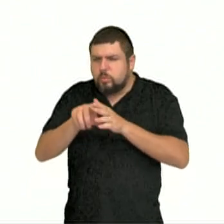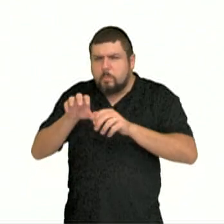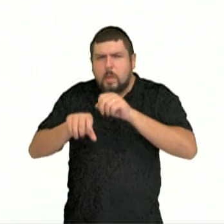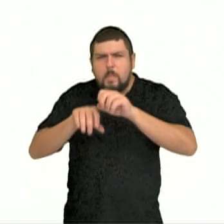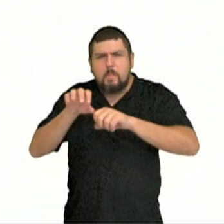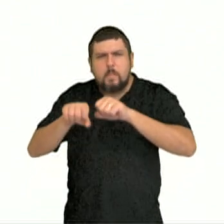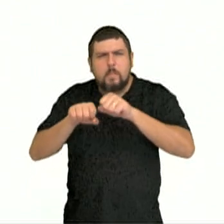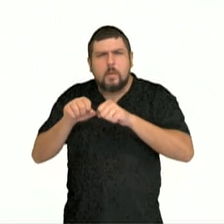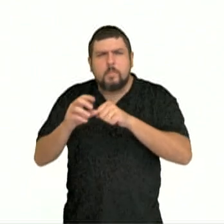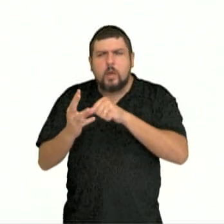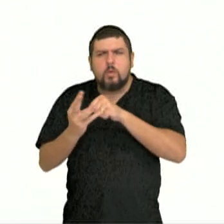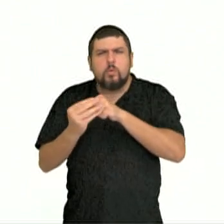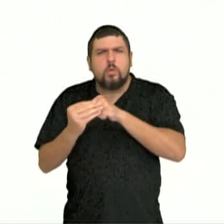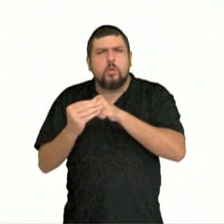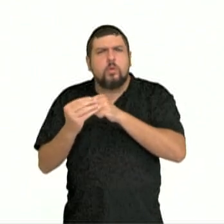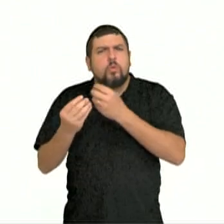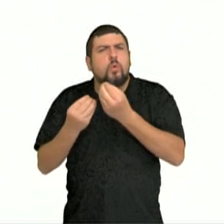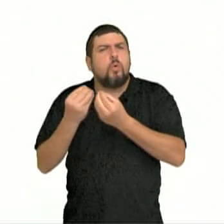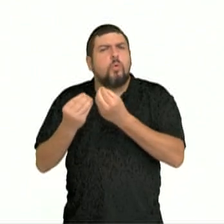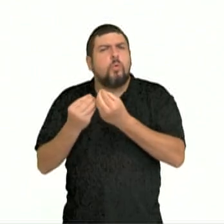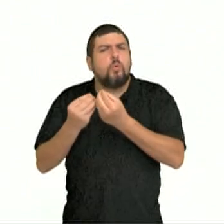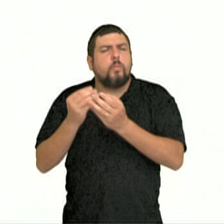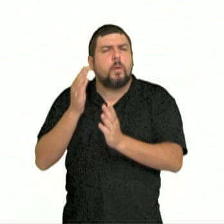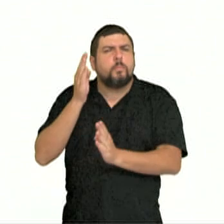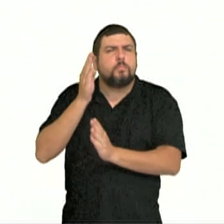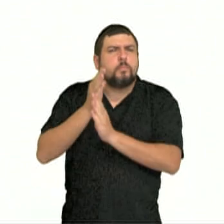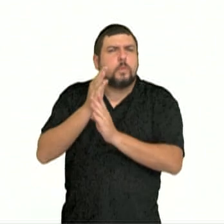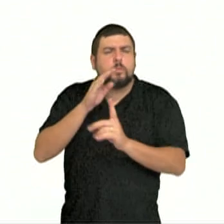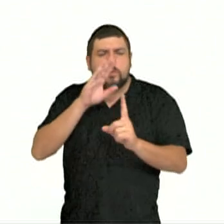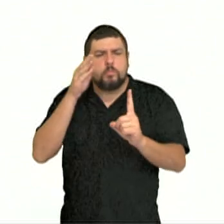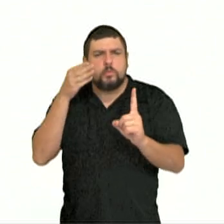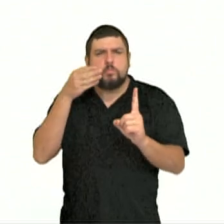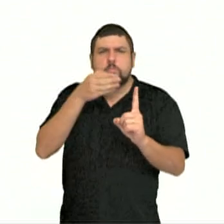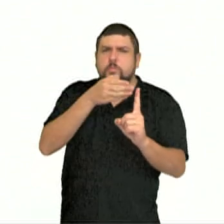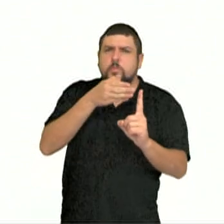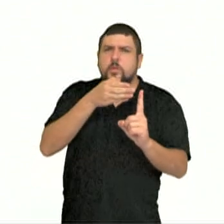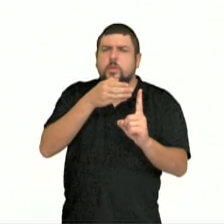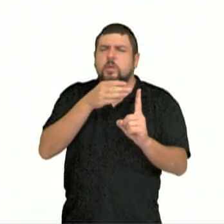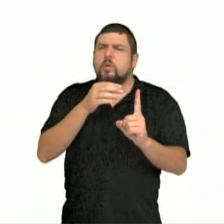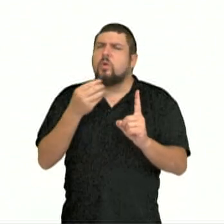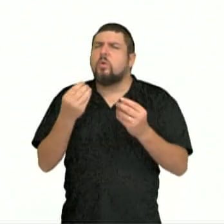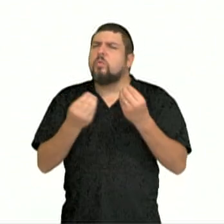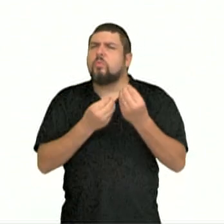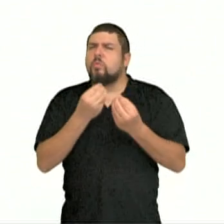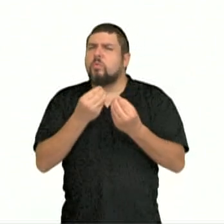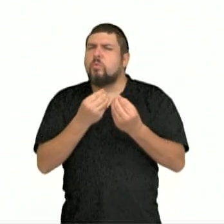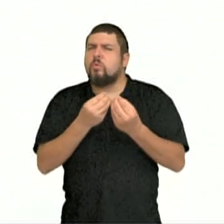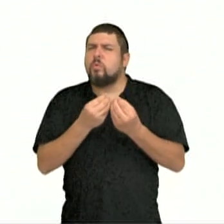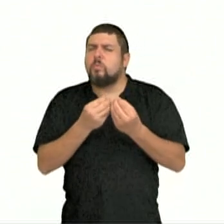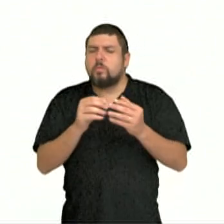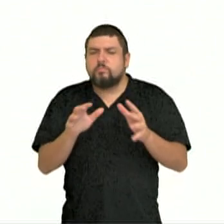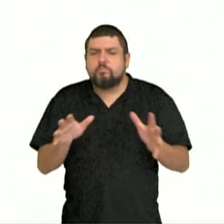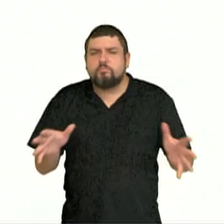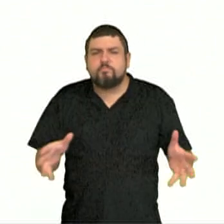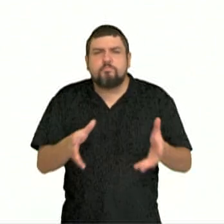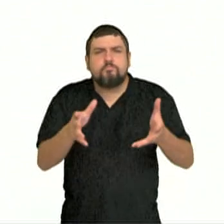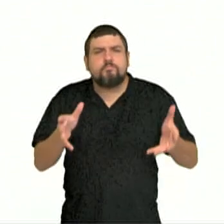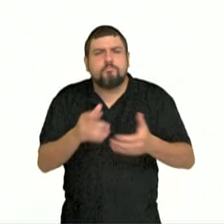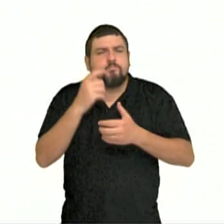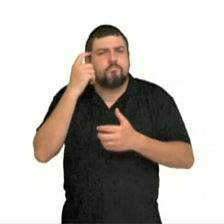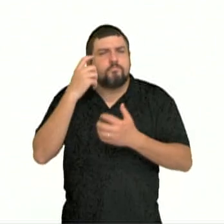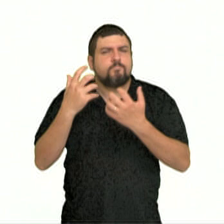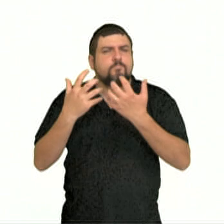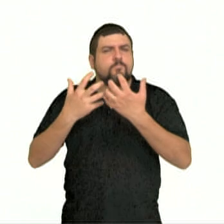isso se fez através de questionamentos, através de investigação racional. O método que o Sócrates desenvolveu, que